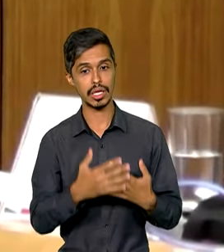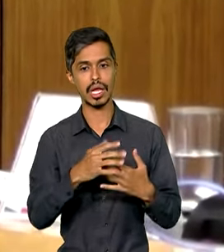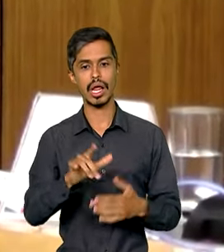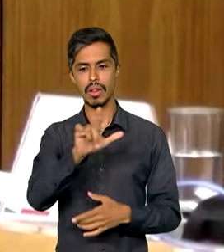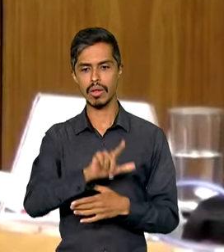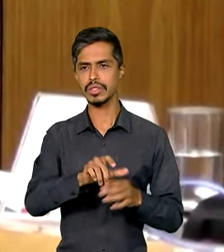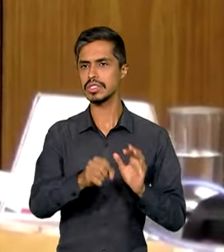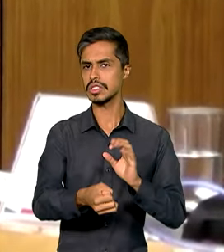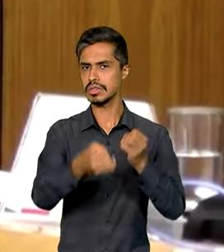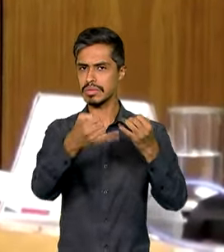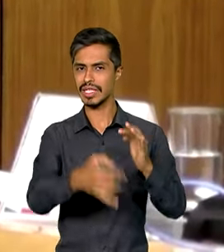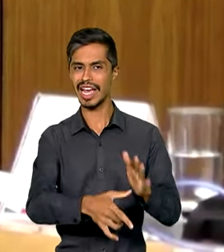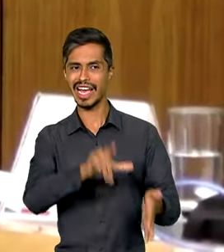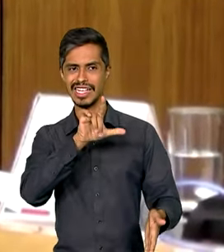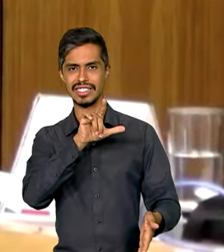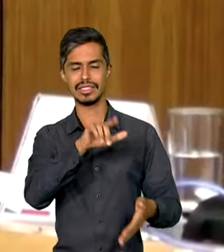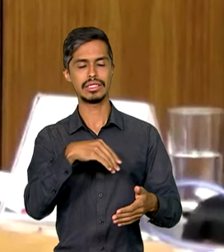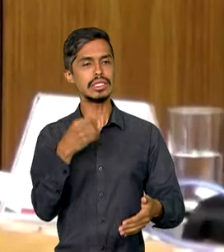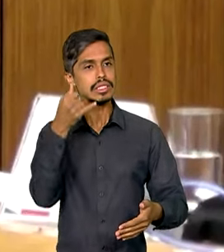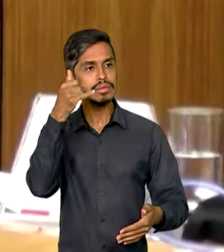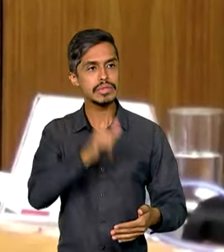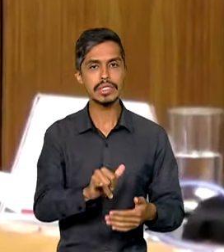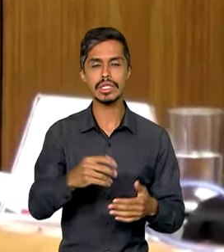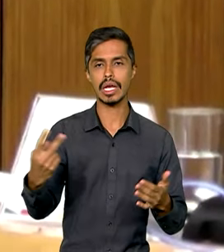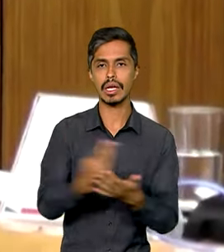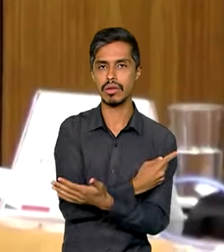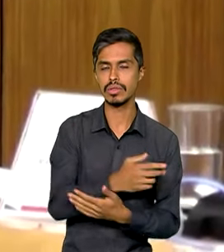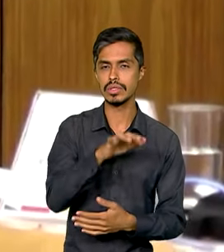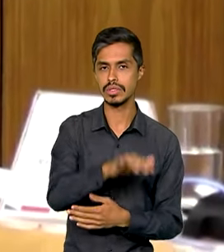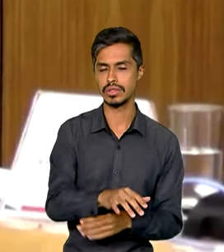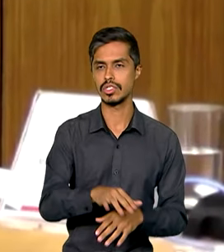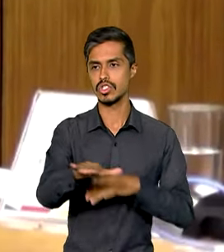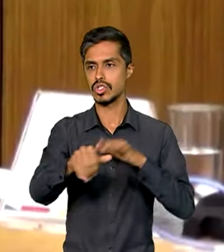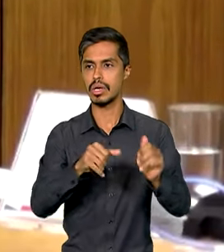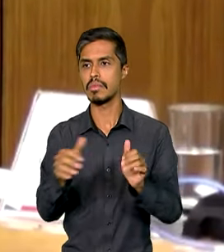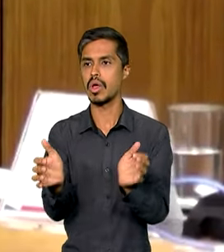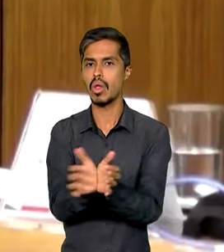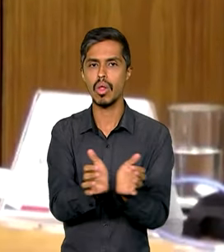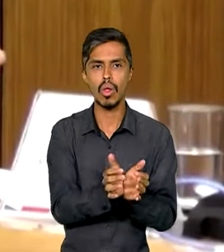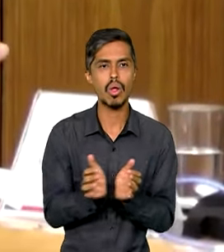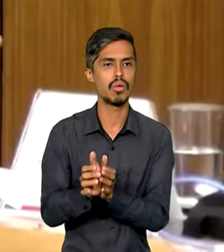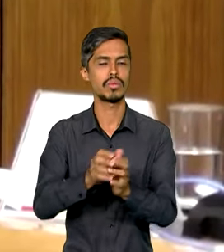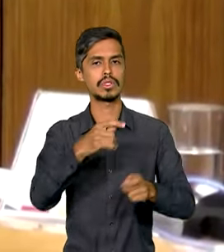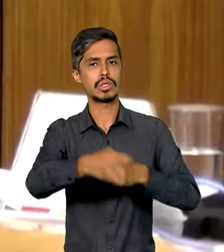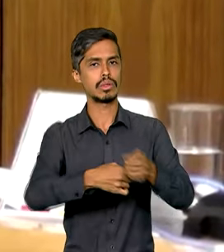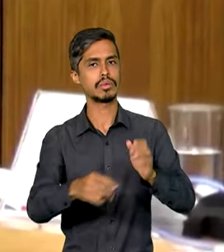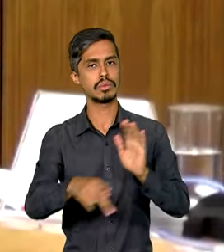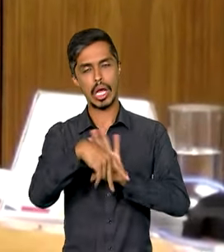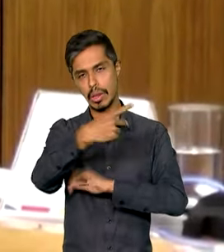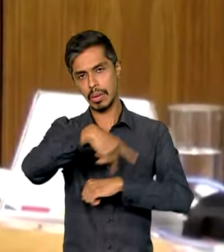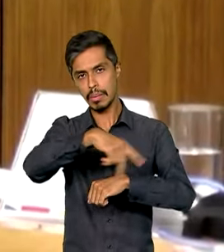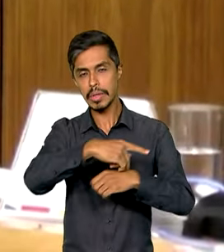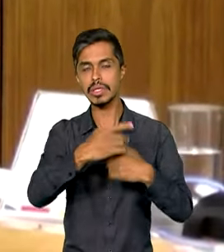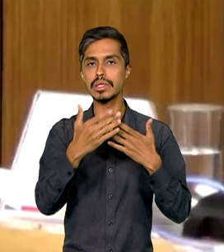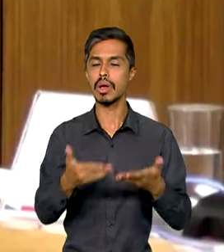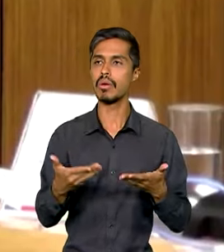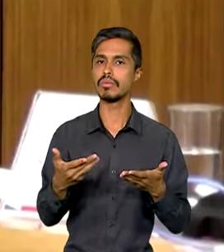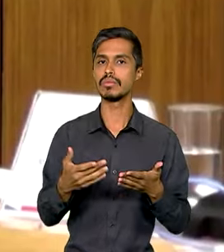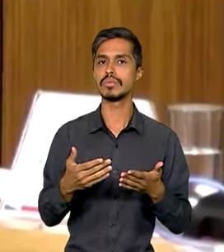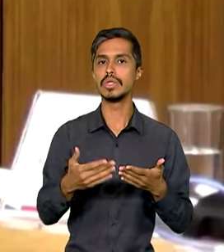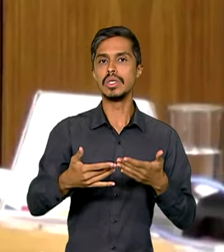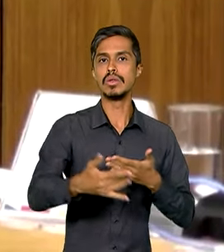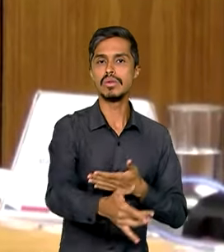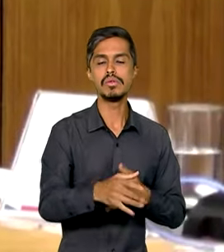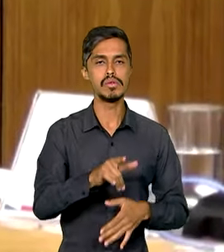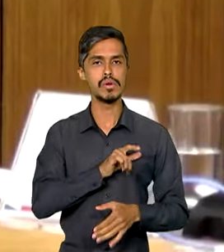antecipar, evitar que aconteça, chamando os setores econômicos do país para partir de